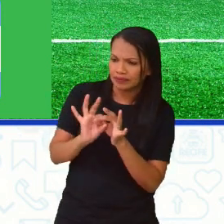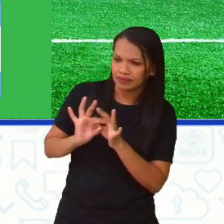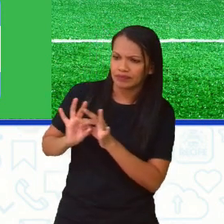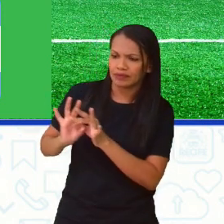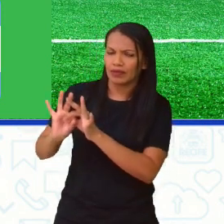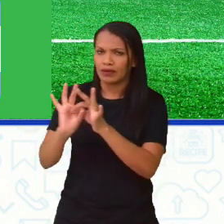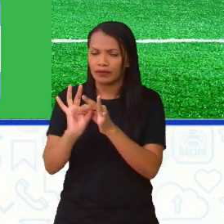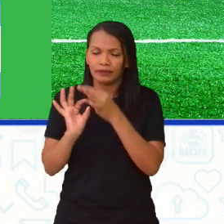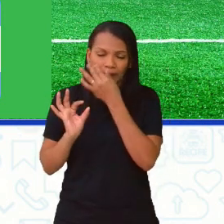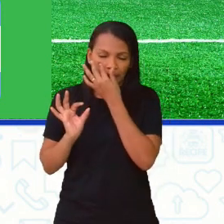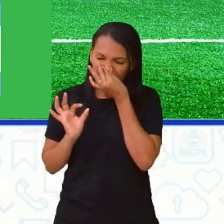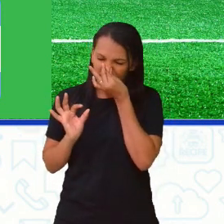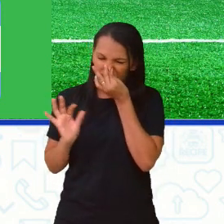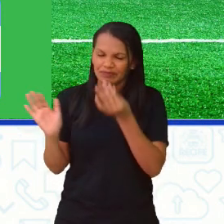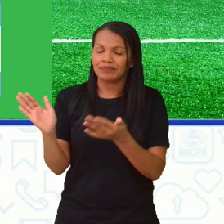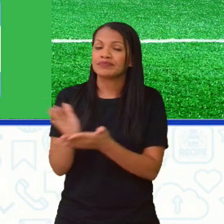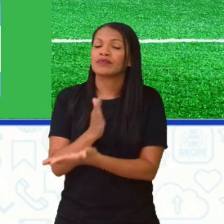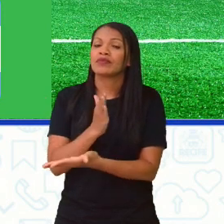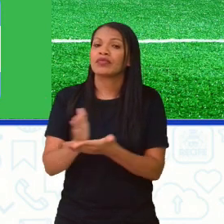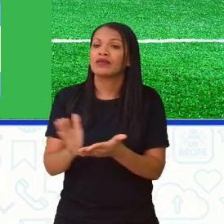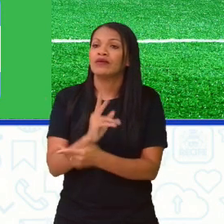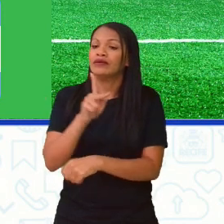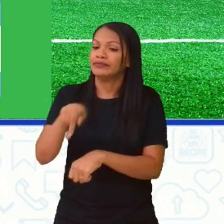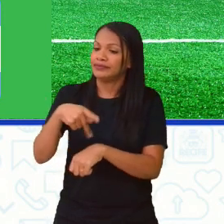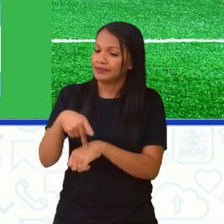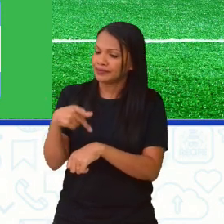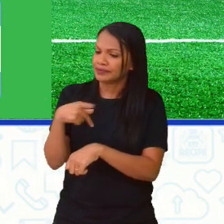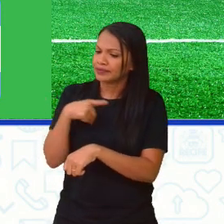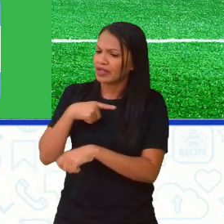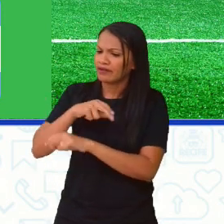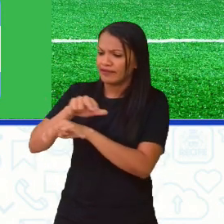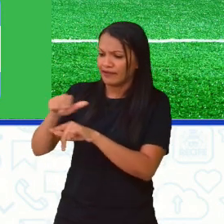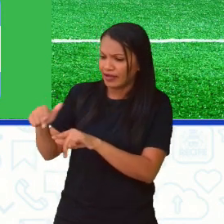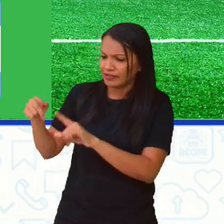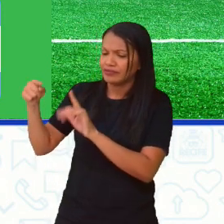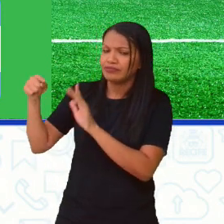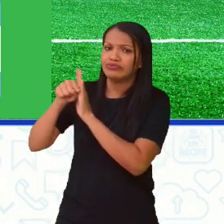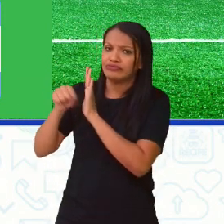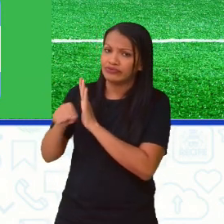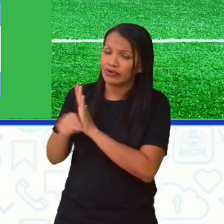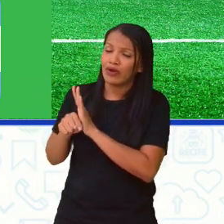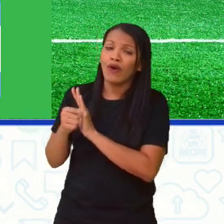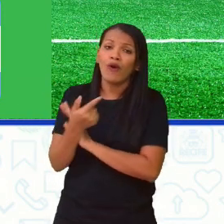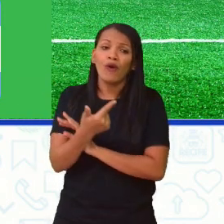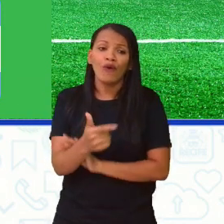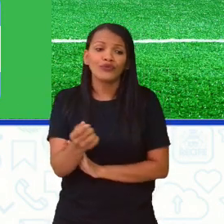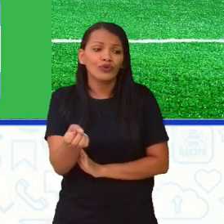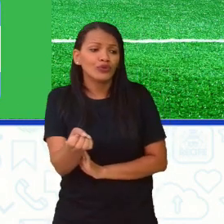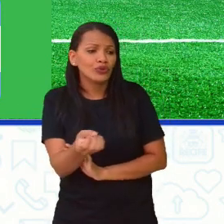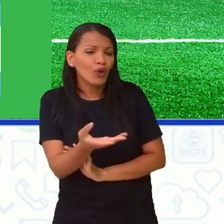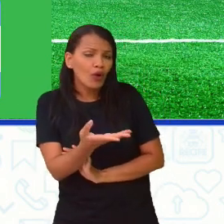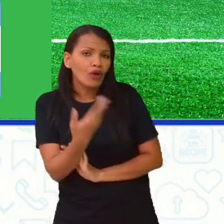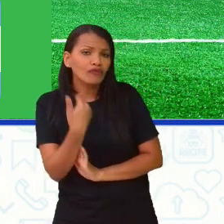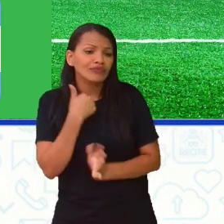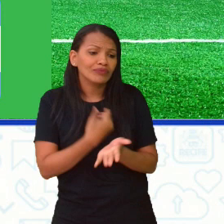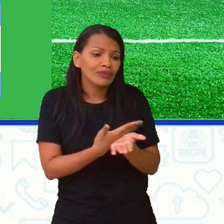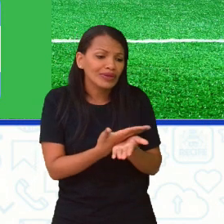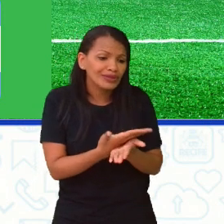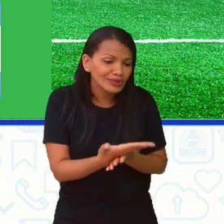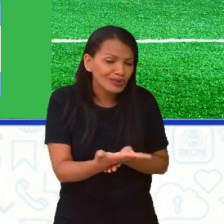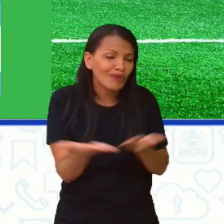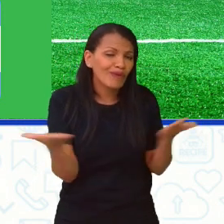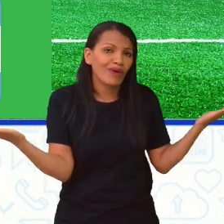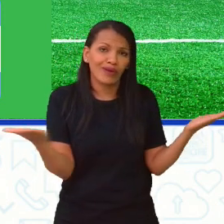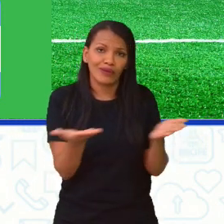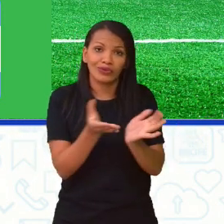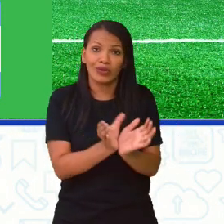predominância de alguns países. Alguns países têm muitos títulos mundiais, alguns são mais novos ou mais recentes em Copa do Mundo, ainda estão engatinhando